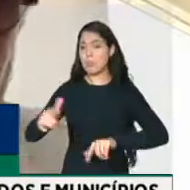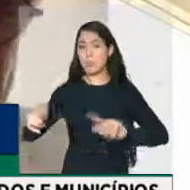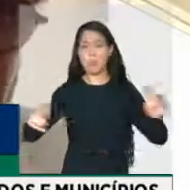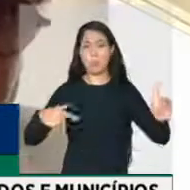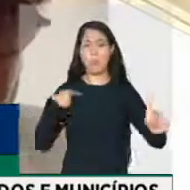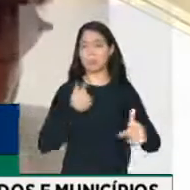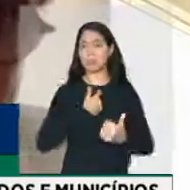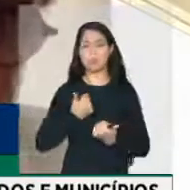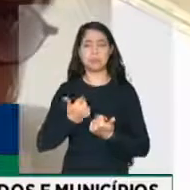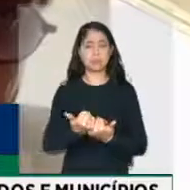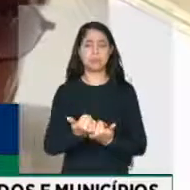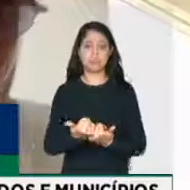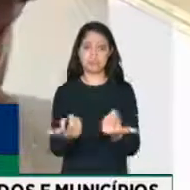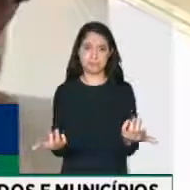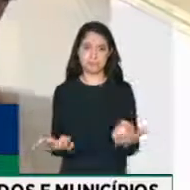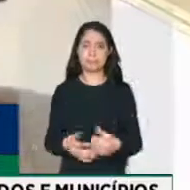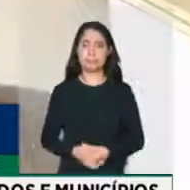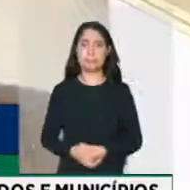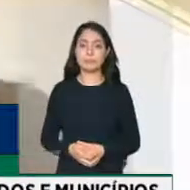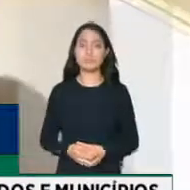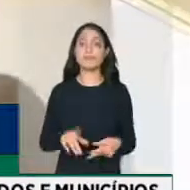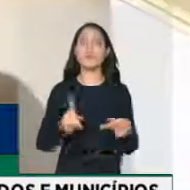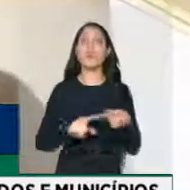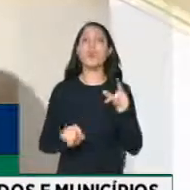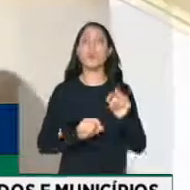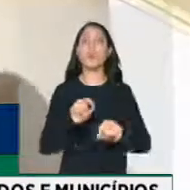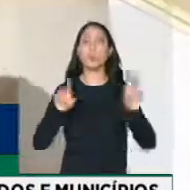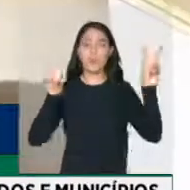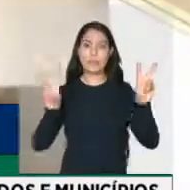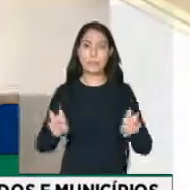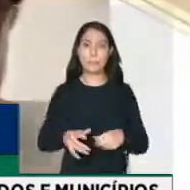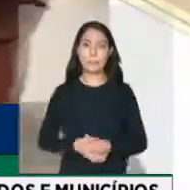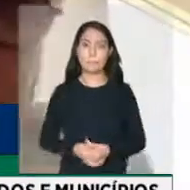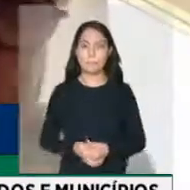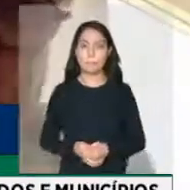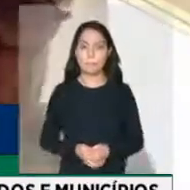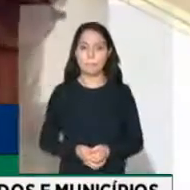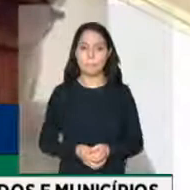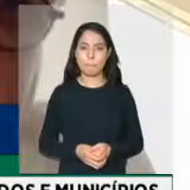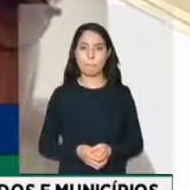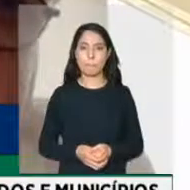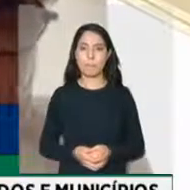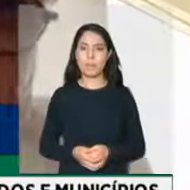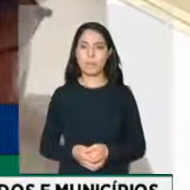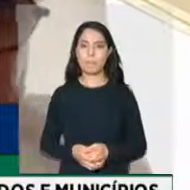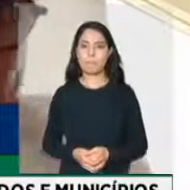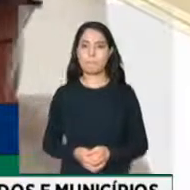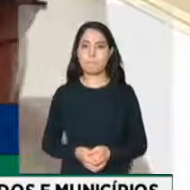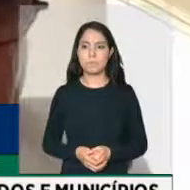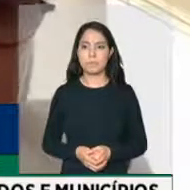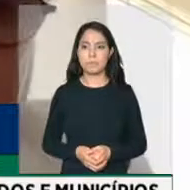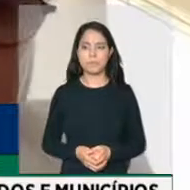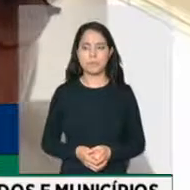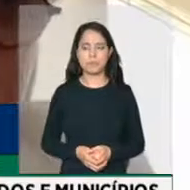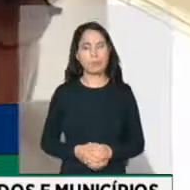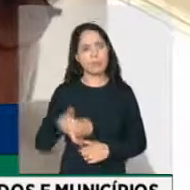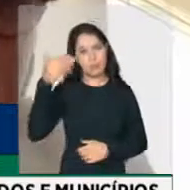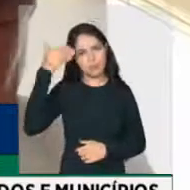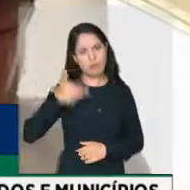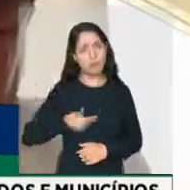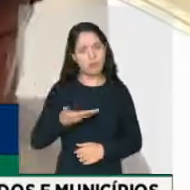apoio quanto a essa questão. Outro ponto que eu acho que é importante que a gente também ressalta e eu gostaria